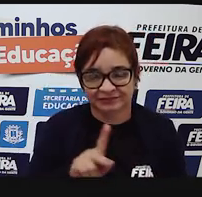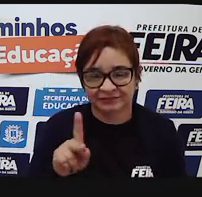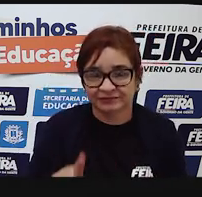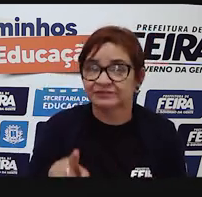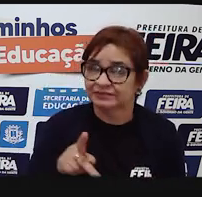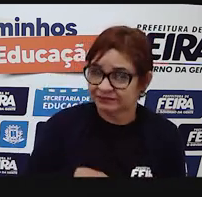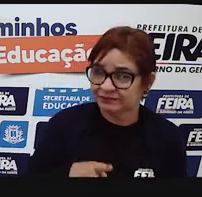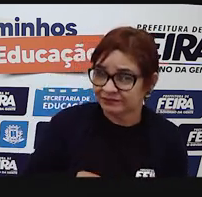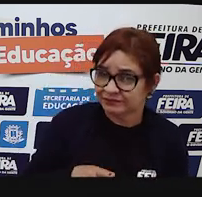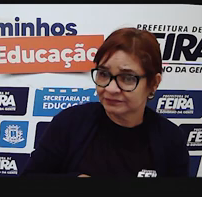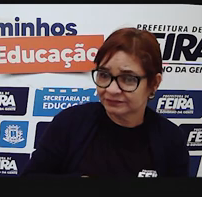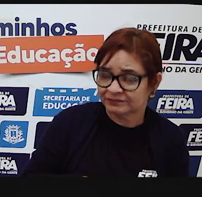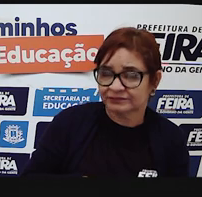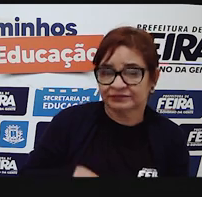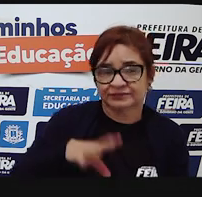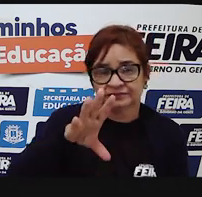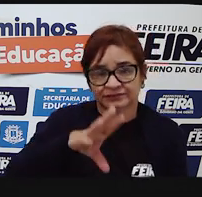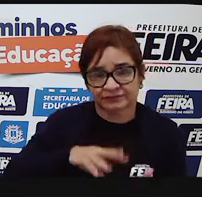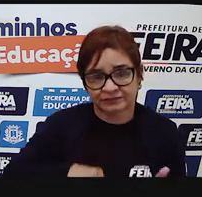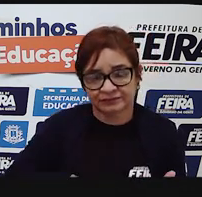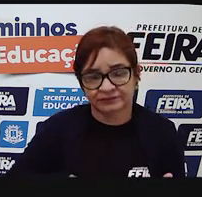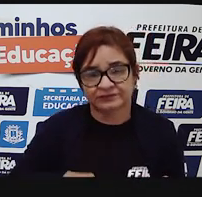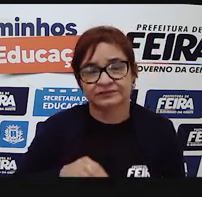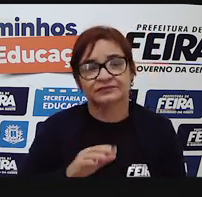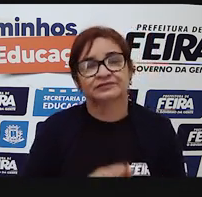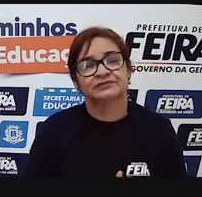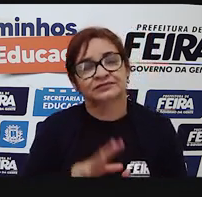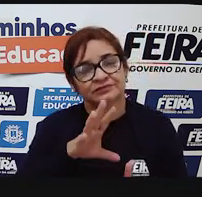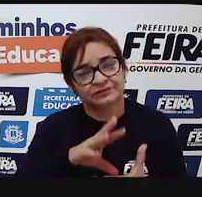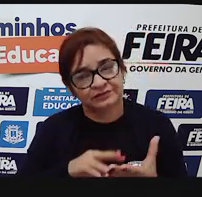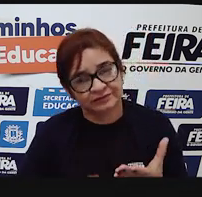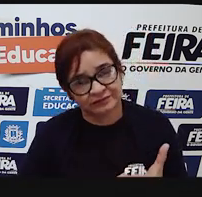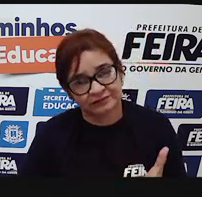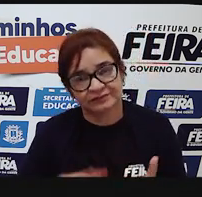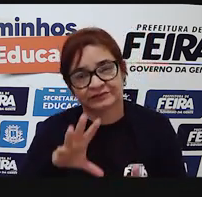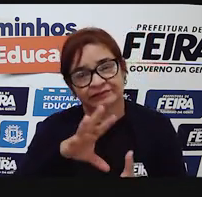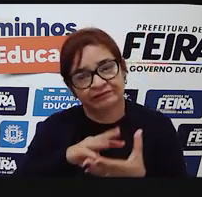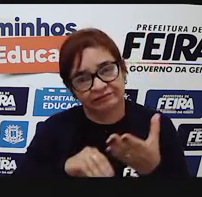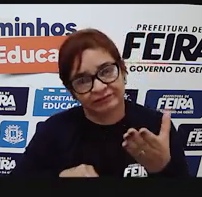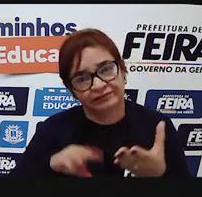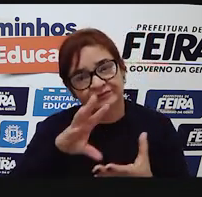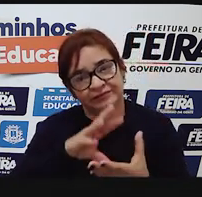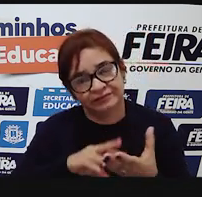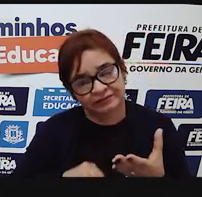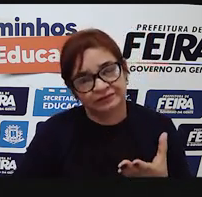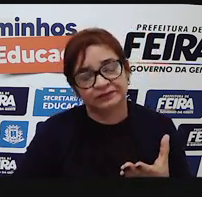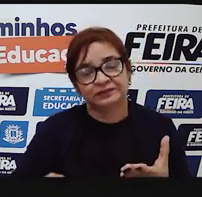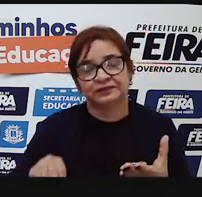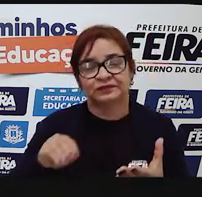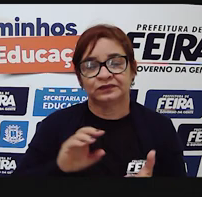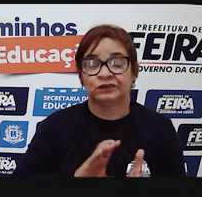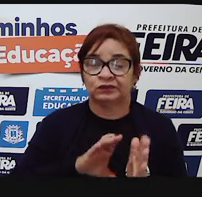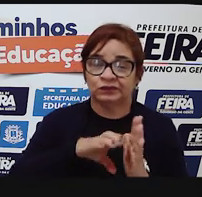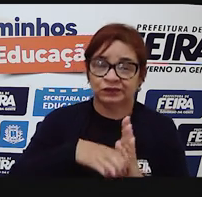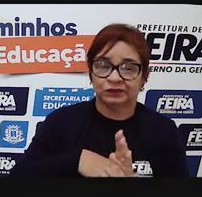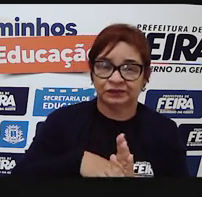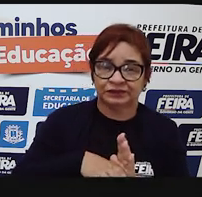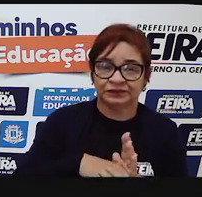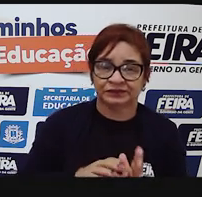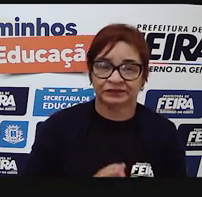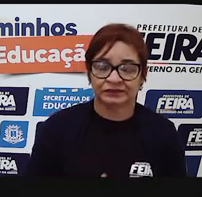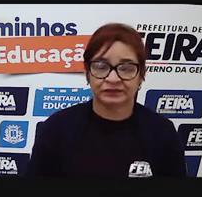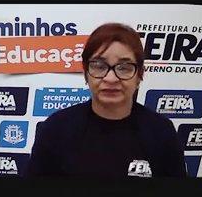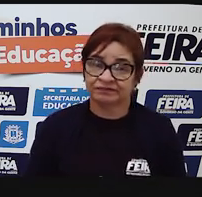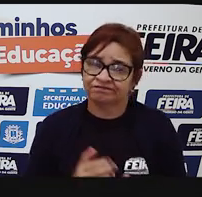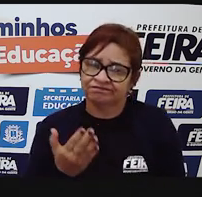Aí aparecem outros, não é? Do mesmo... Com o mesmo conteúdo, ou melhor,